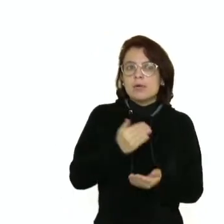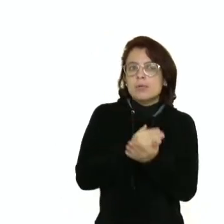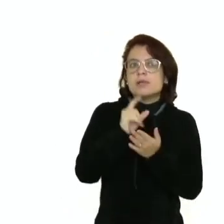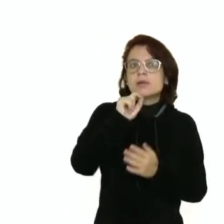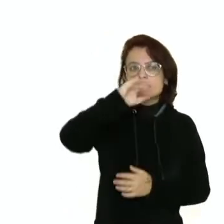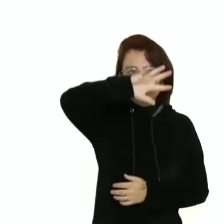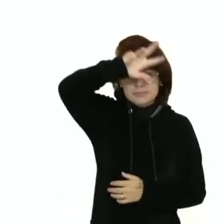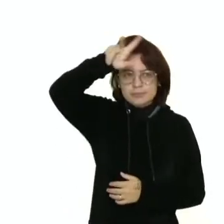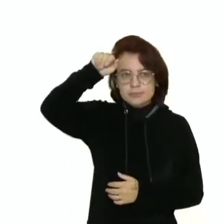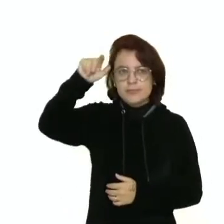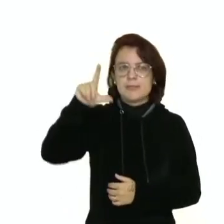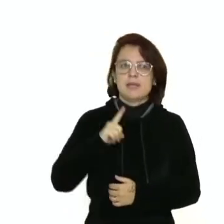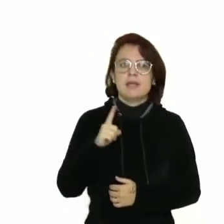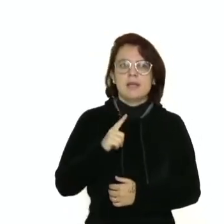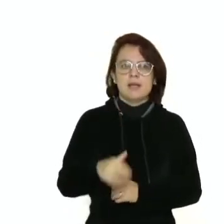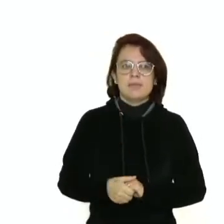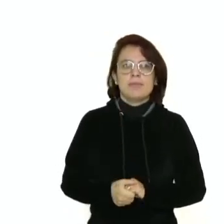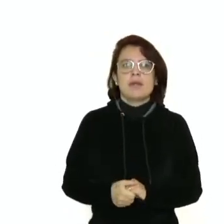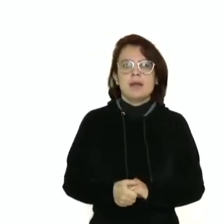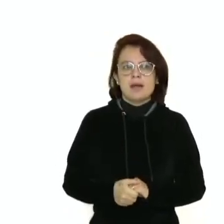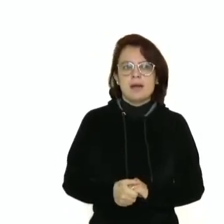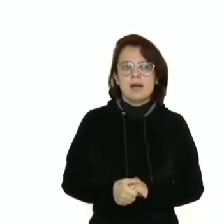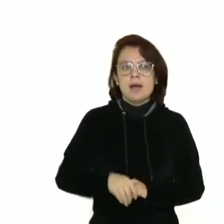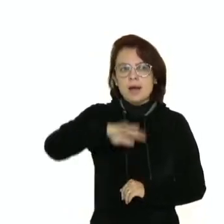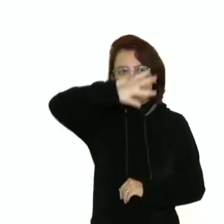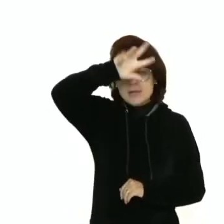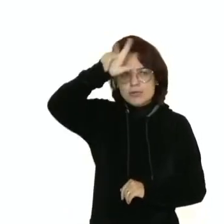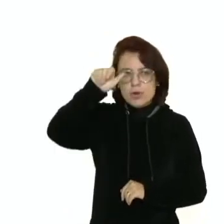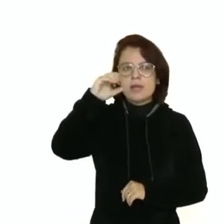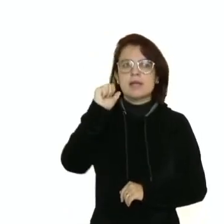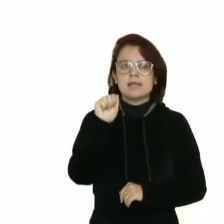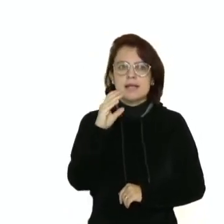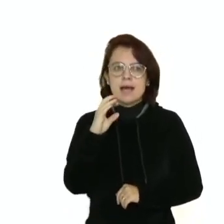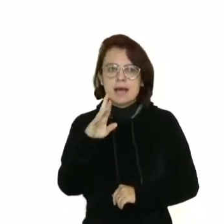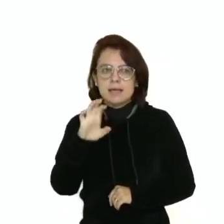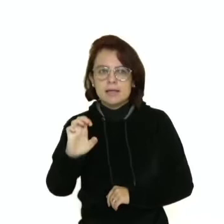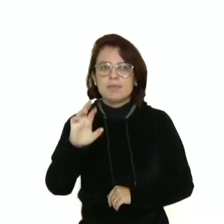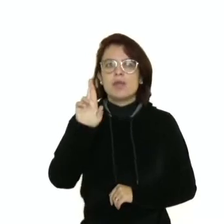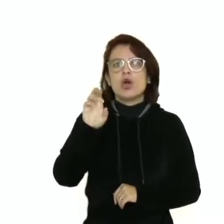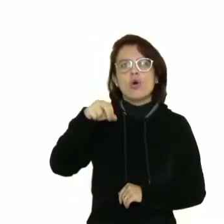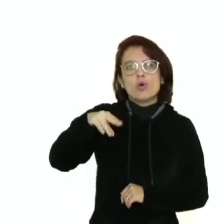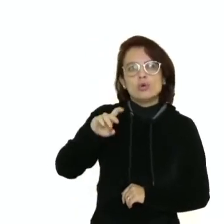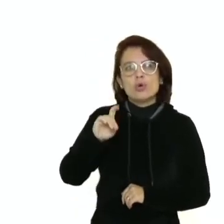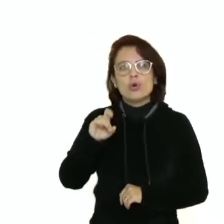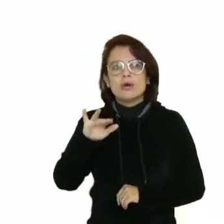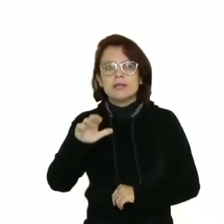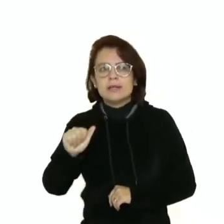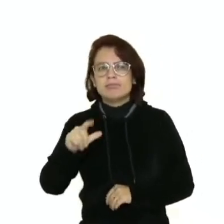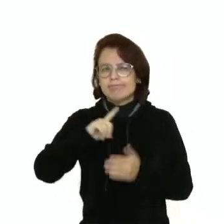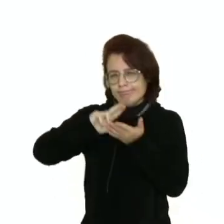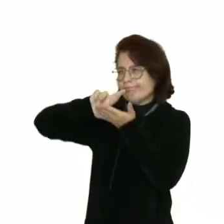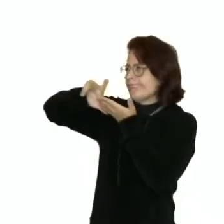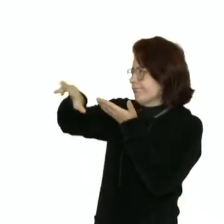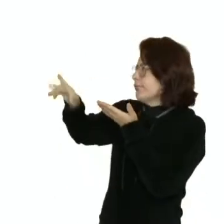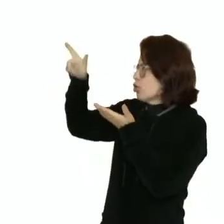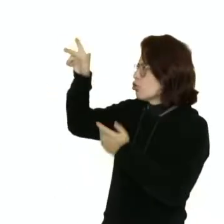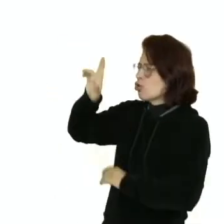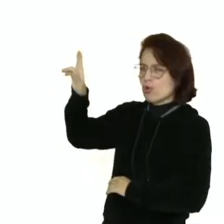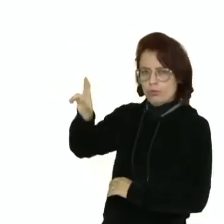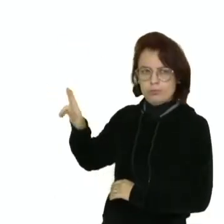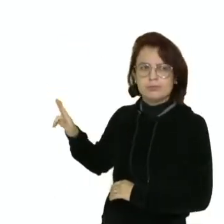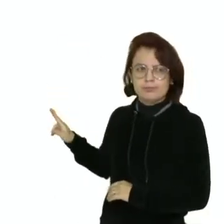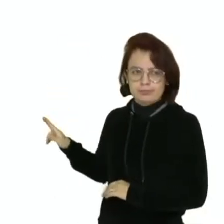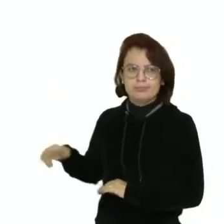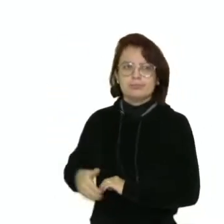abrange os seguintes estados. O Amazonas, o Acre, Rondônia, Roraima, Pará, Amapá, Tocantins, parte do